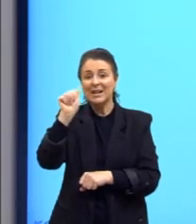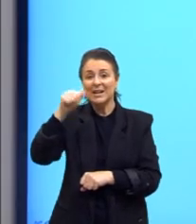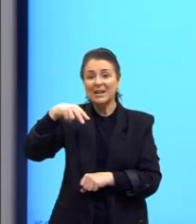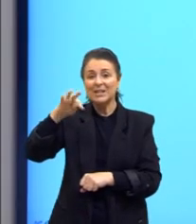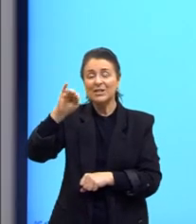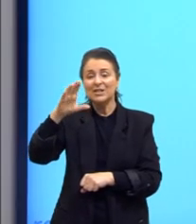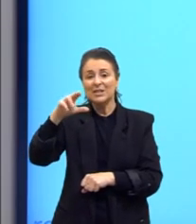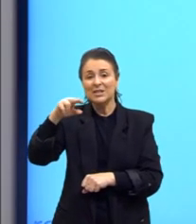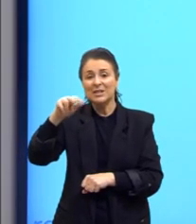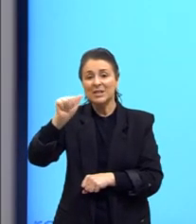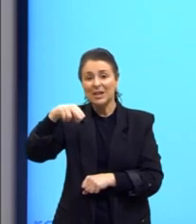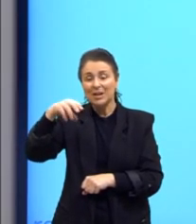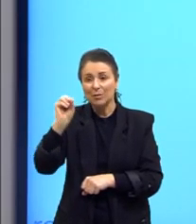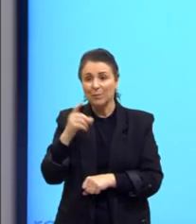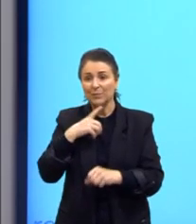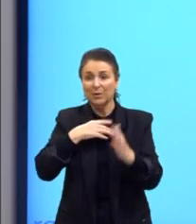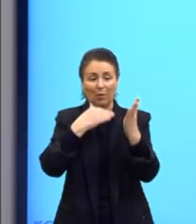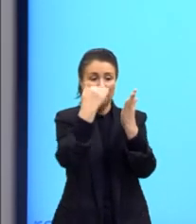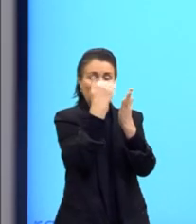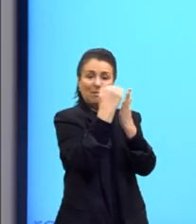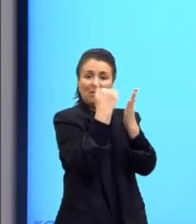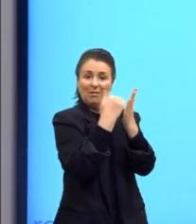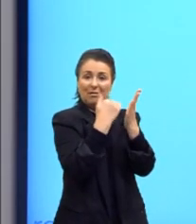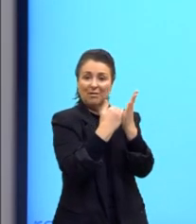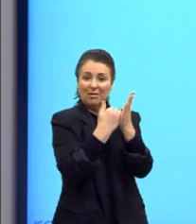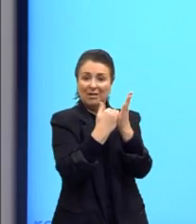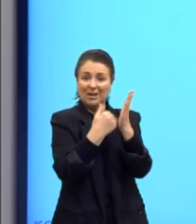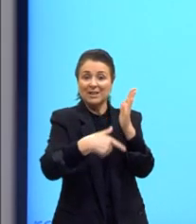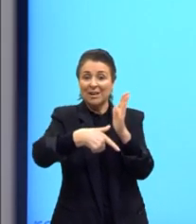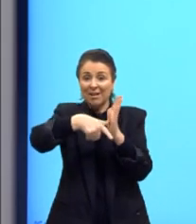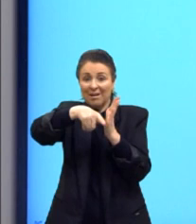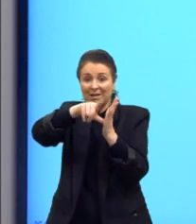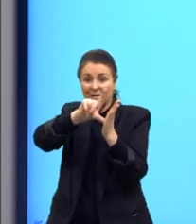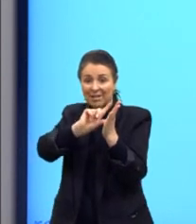inatas a priori, que são essas nossas categorias.